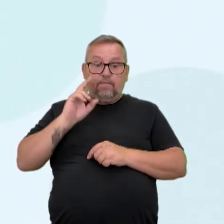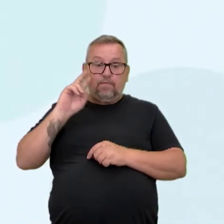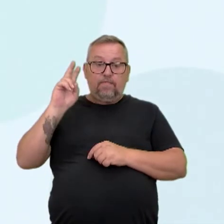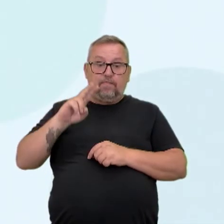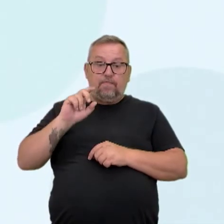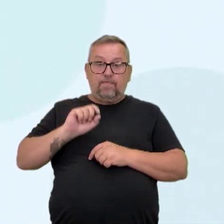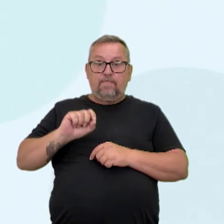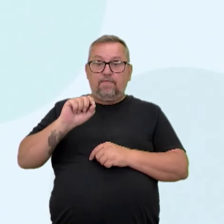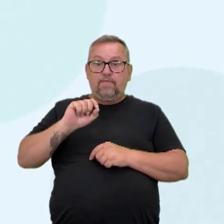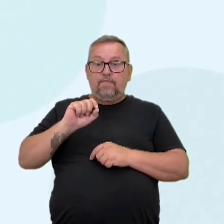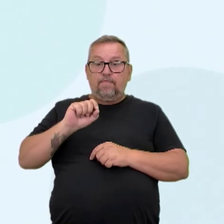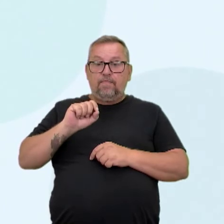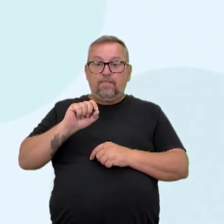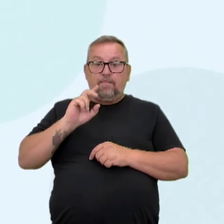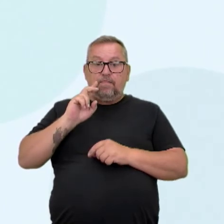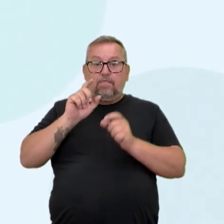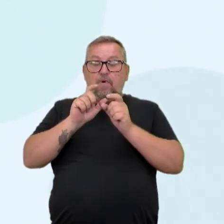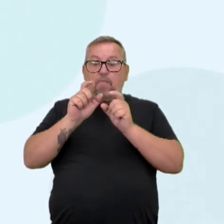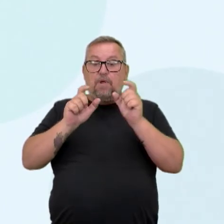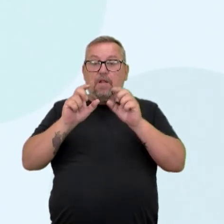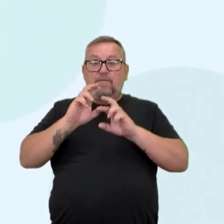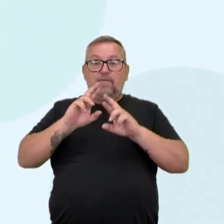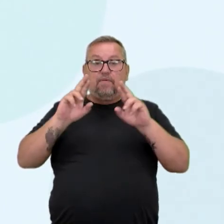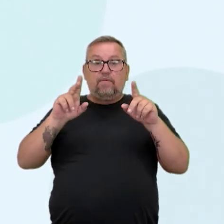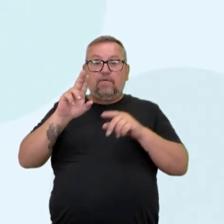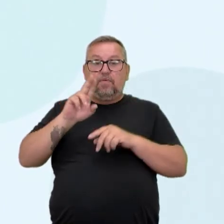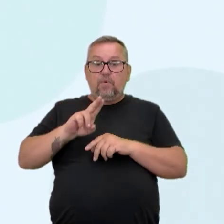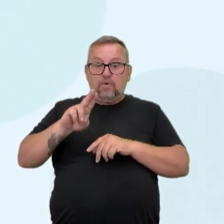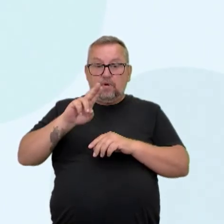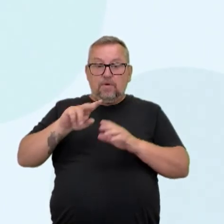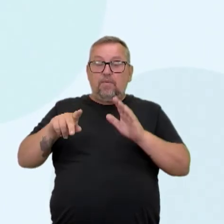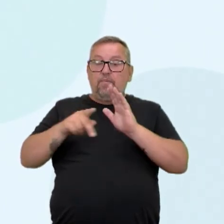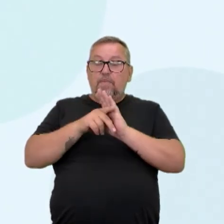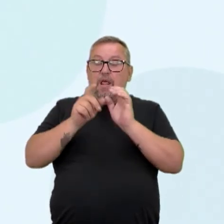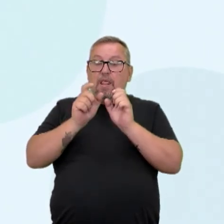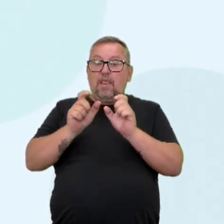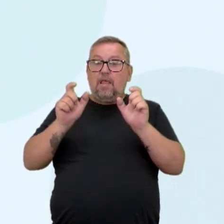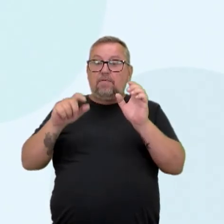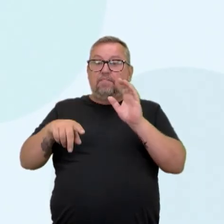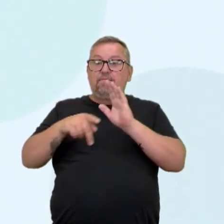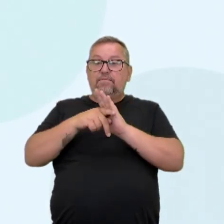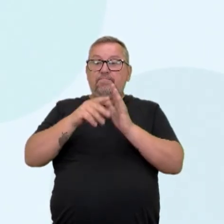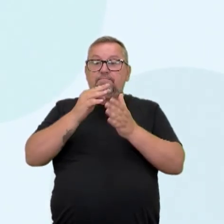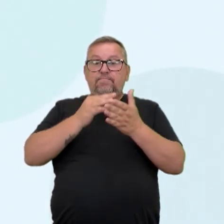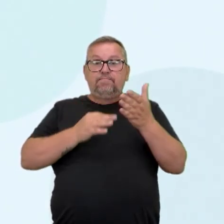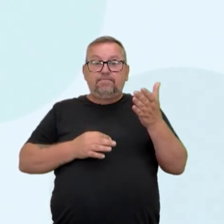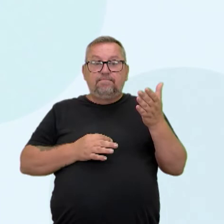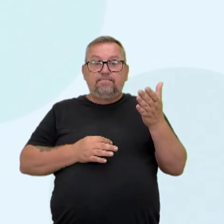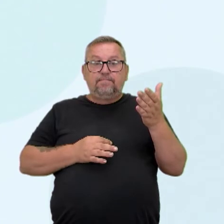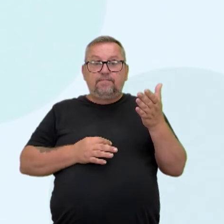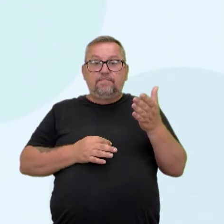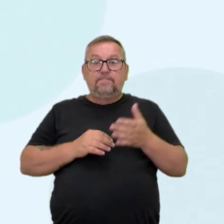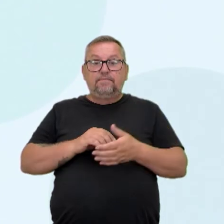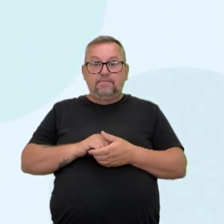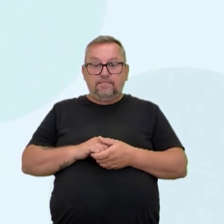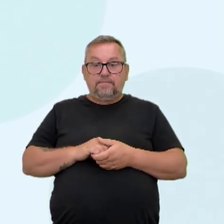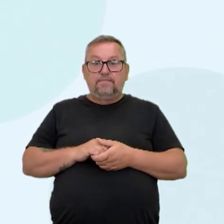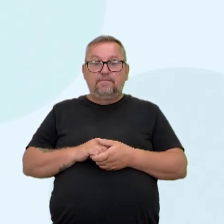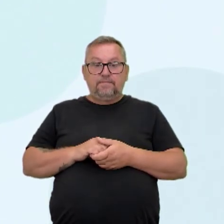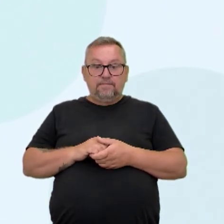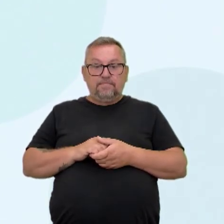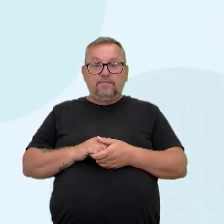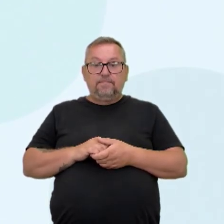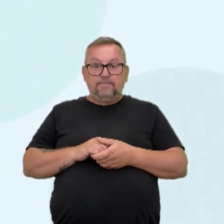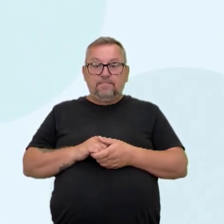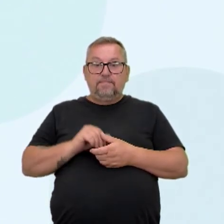eu não tô nem pegando palavras diferentes, eu estou pegando até palavras do próprio texto. Você foi direto nas palavras-chave e